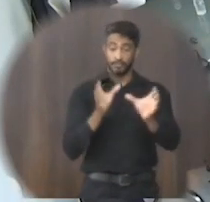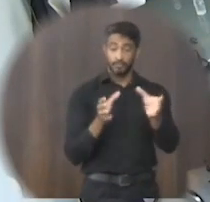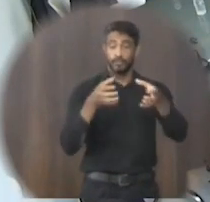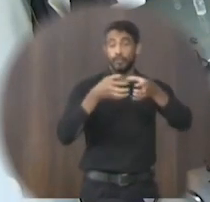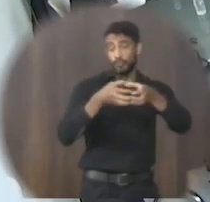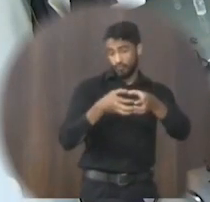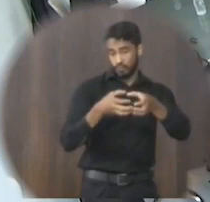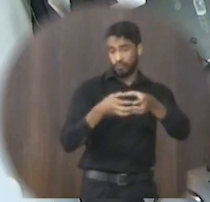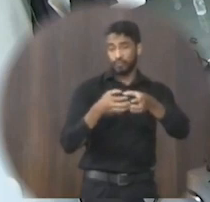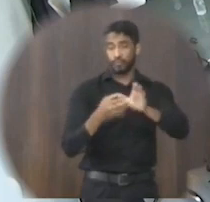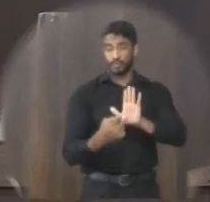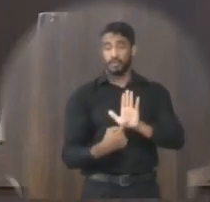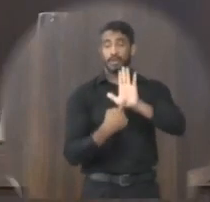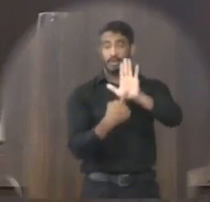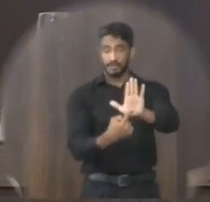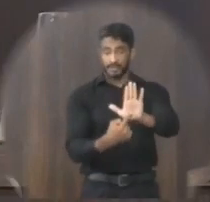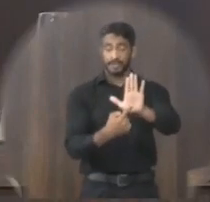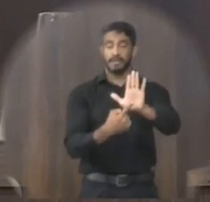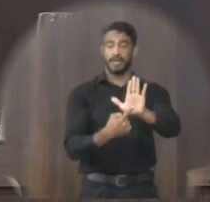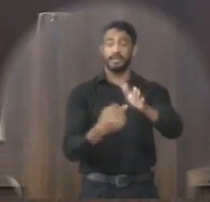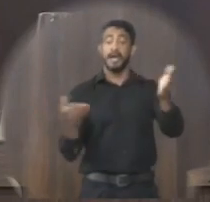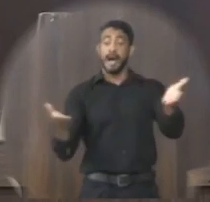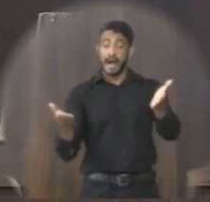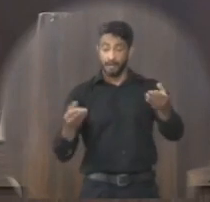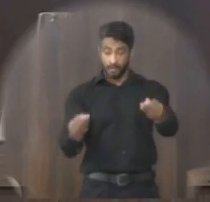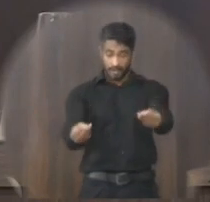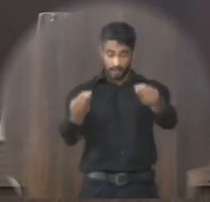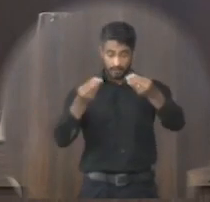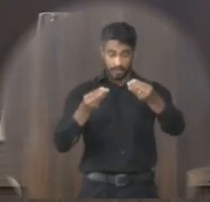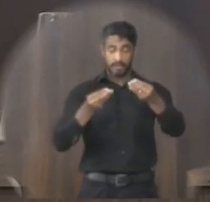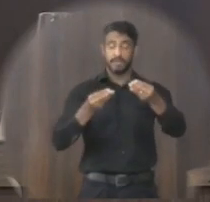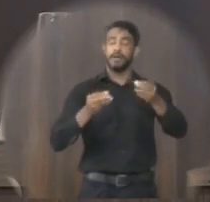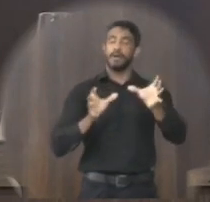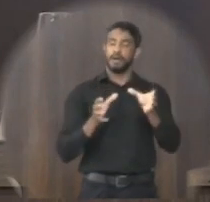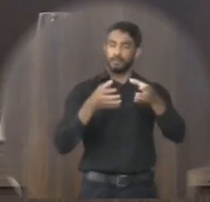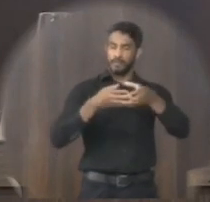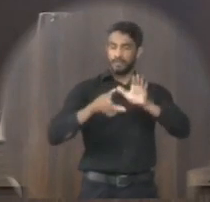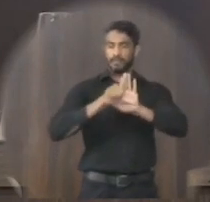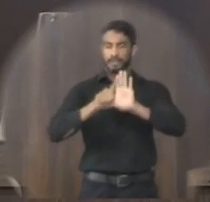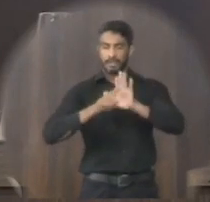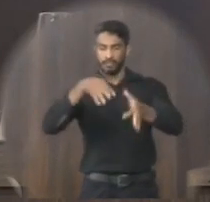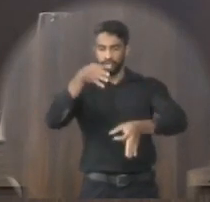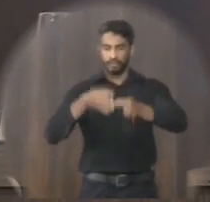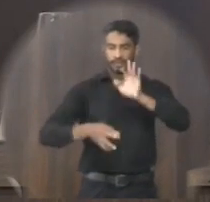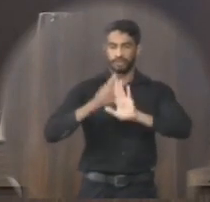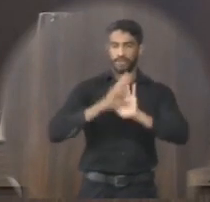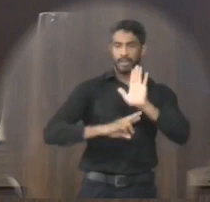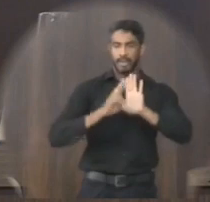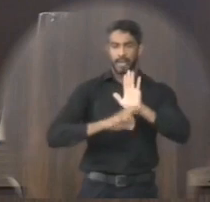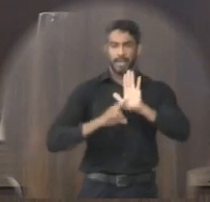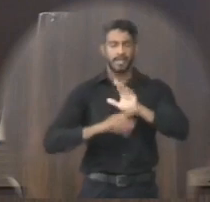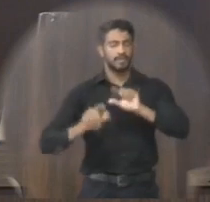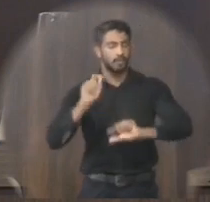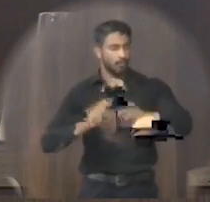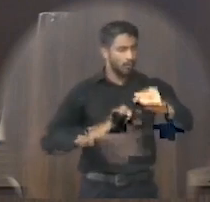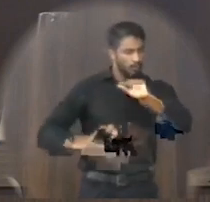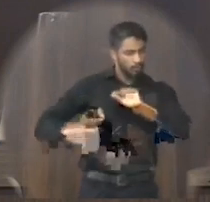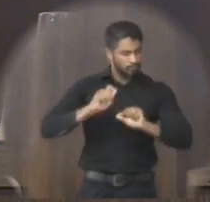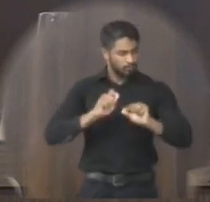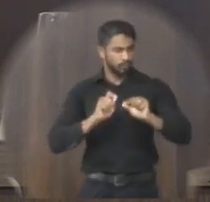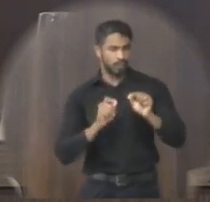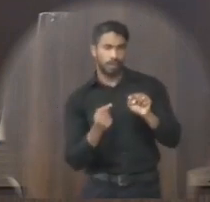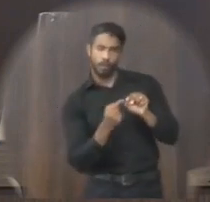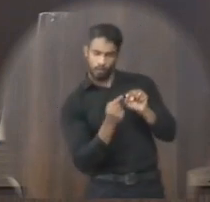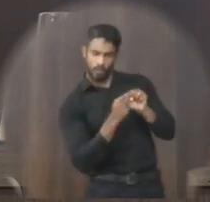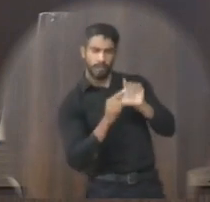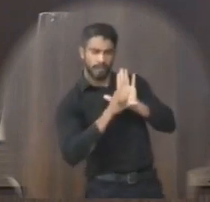turno na forma apresentada. Vem agora o projeto à comissão de legislação, justiça e redação a fim de que segundo